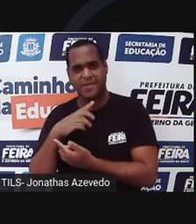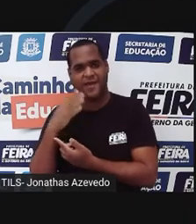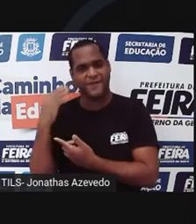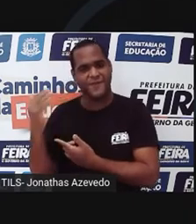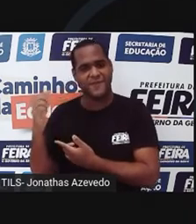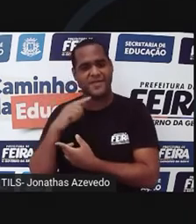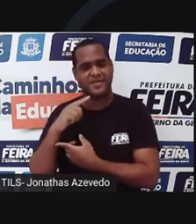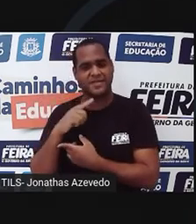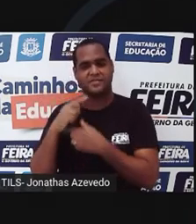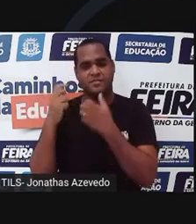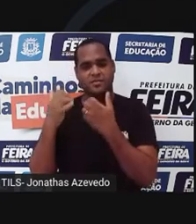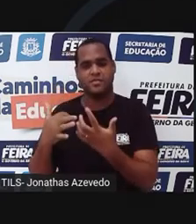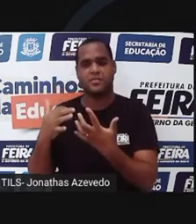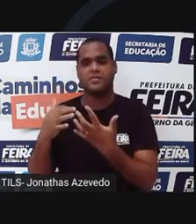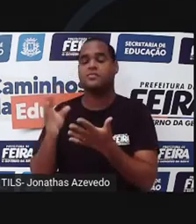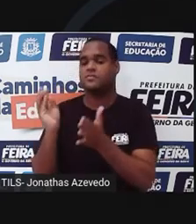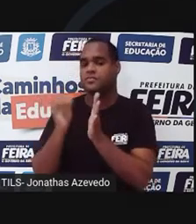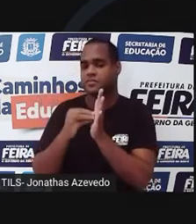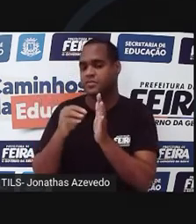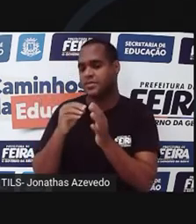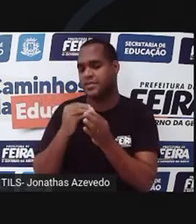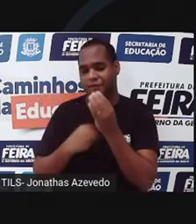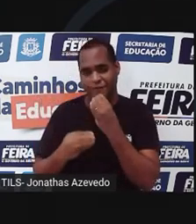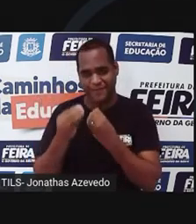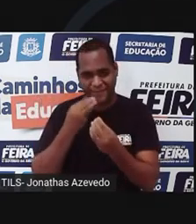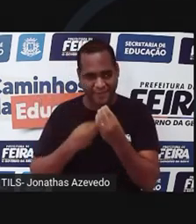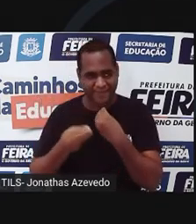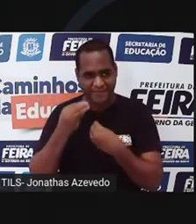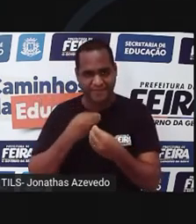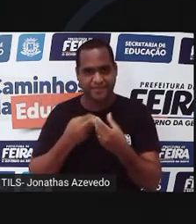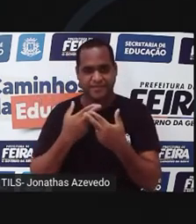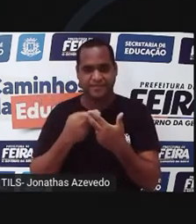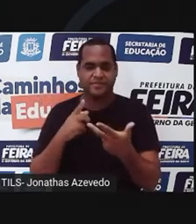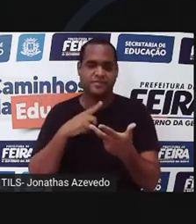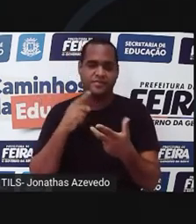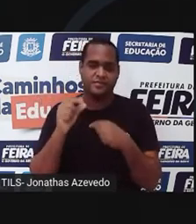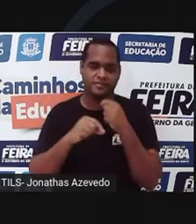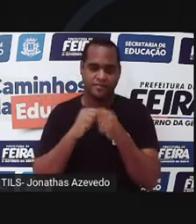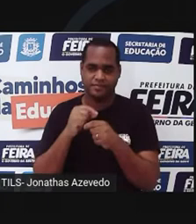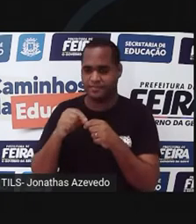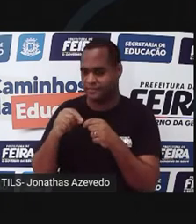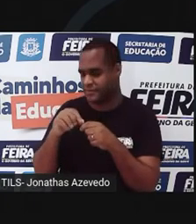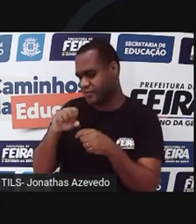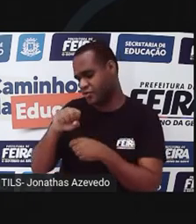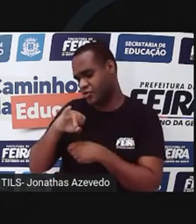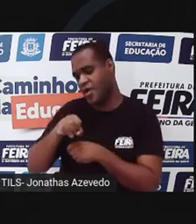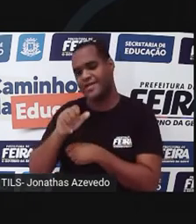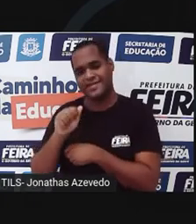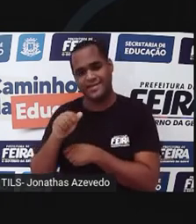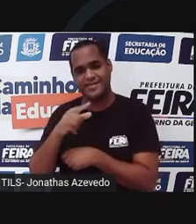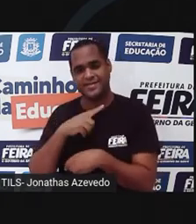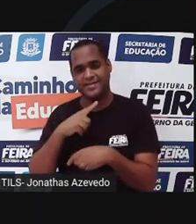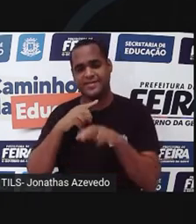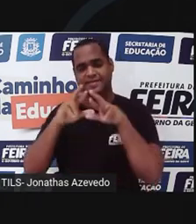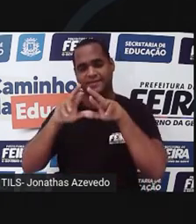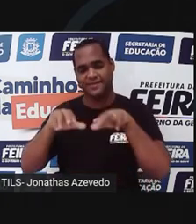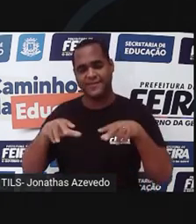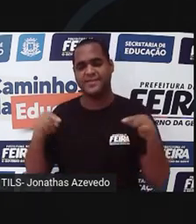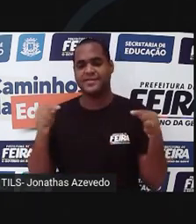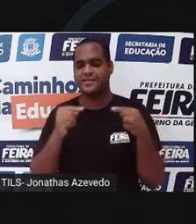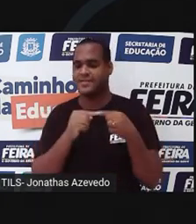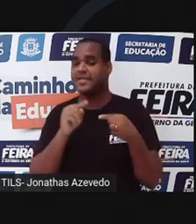famosos são parte também dos transgênicos. Trata-se dos alimentos, como o milho e a soja. Apesar de haver várias outras